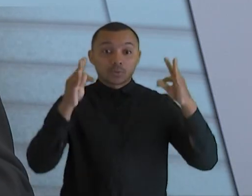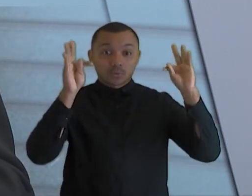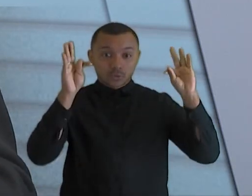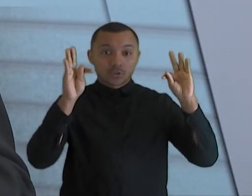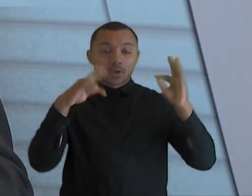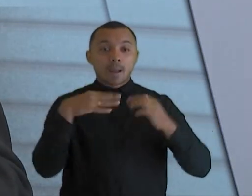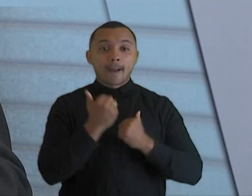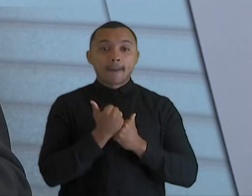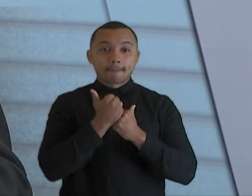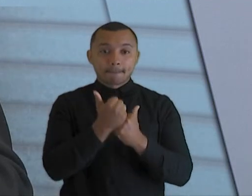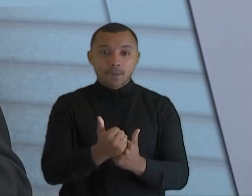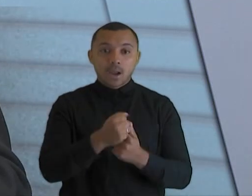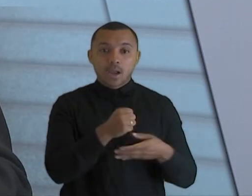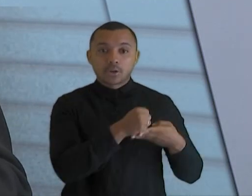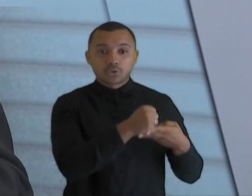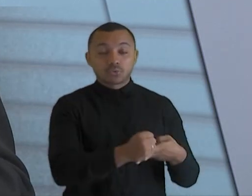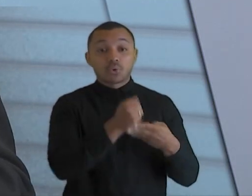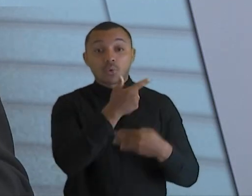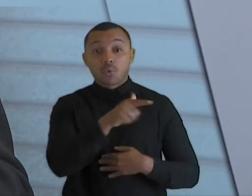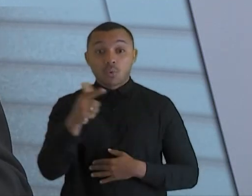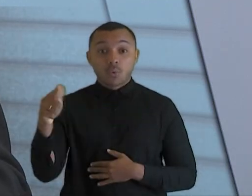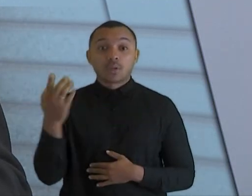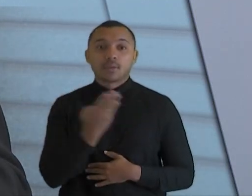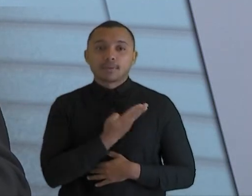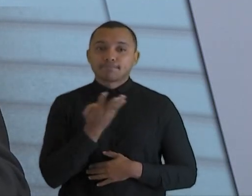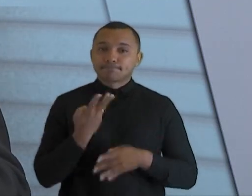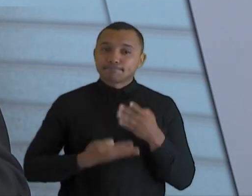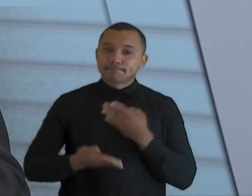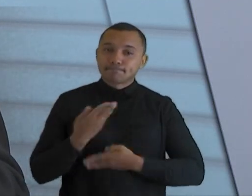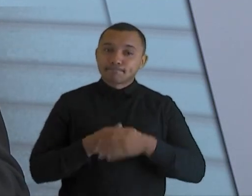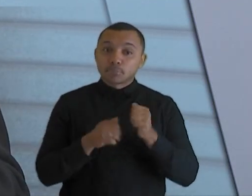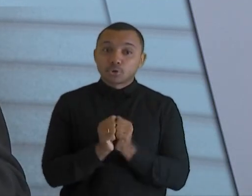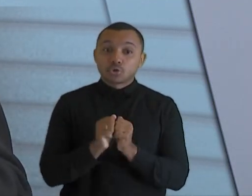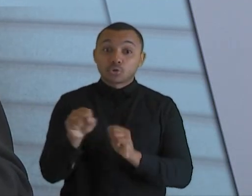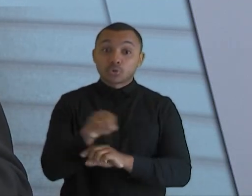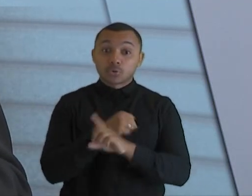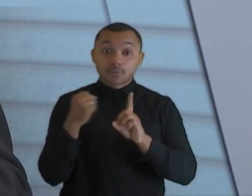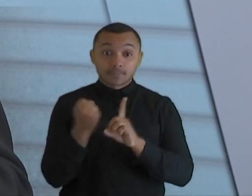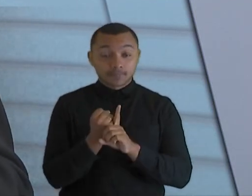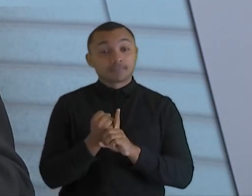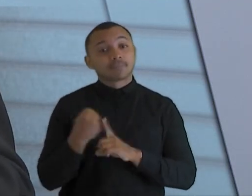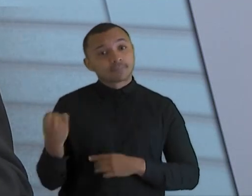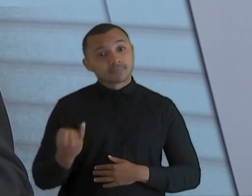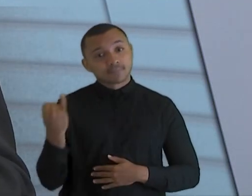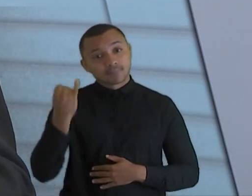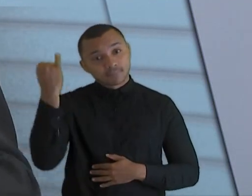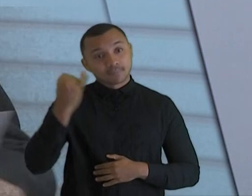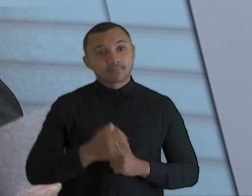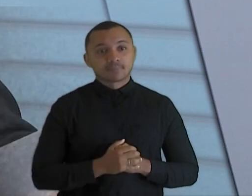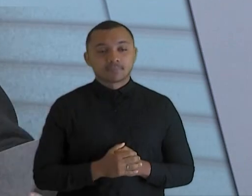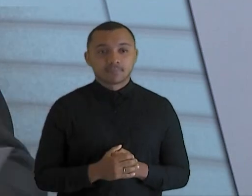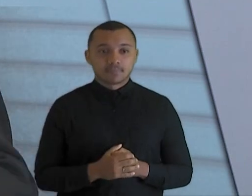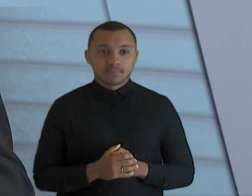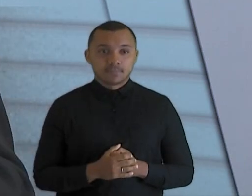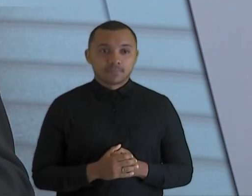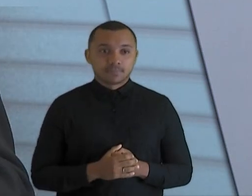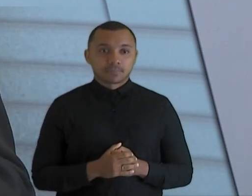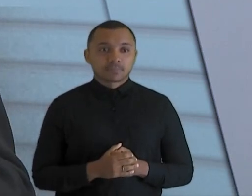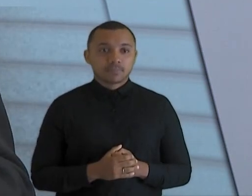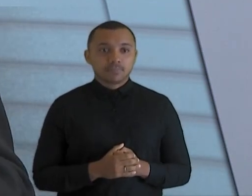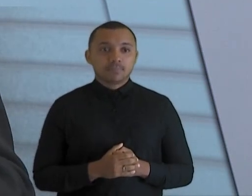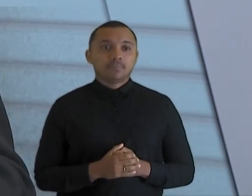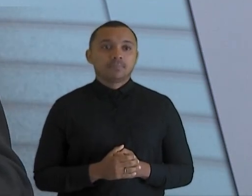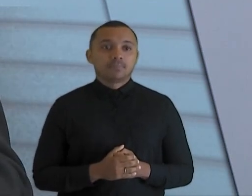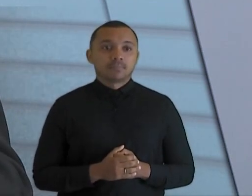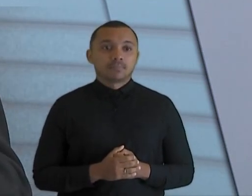colaboração com outras instituições, parcerias, integração com a sociedade, isso é importante, com o sensualismo também e